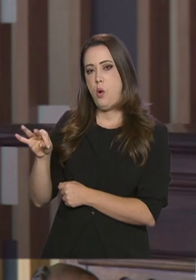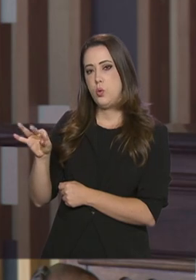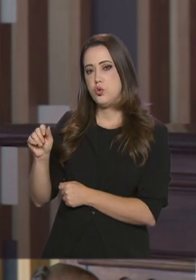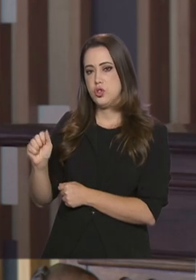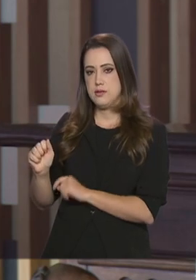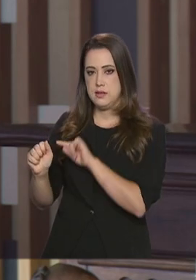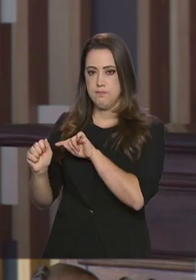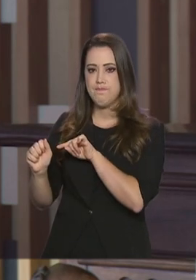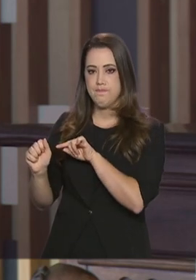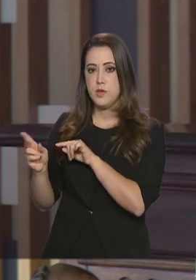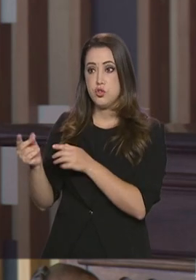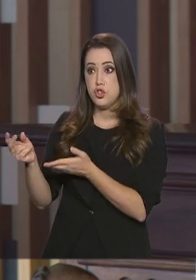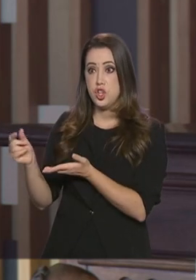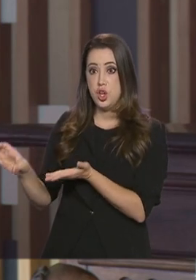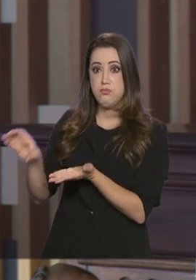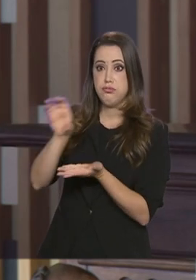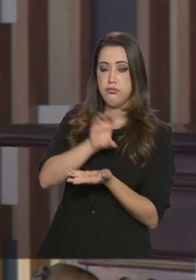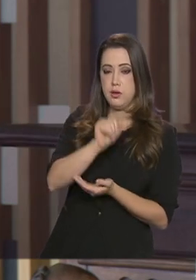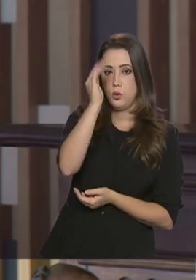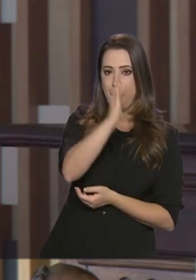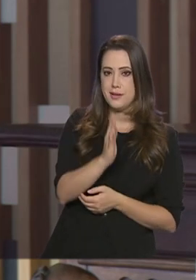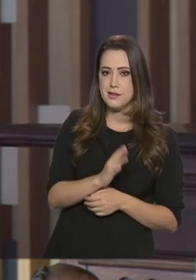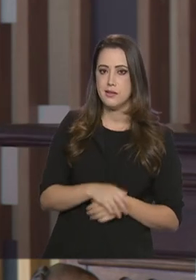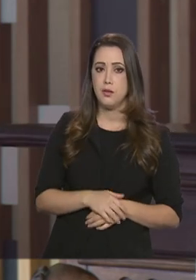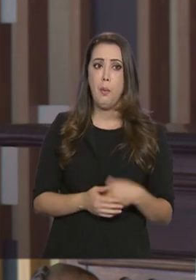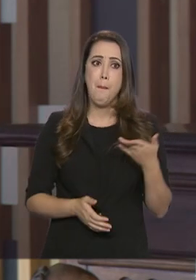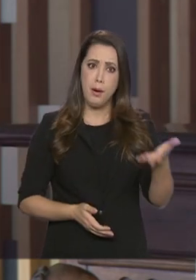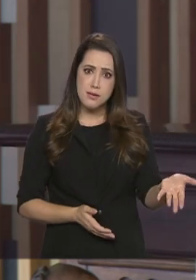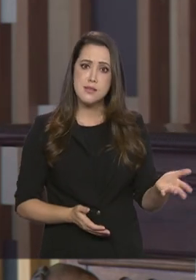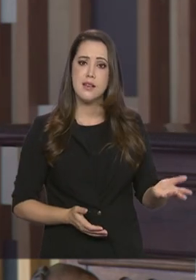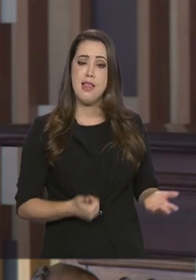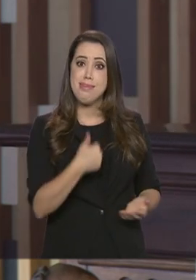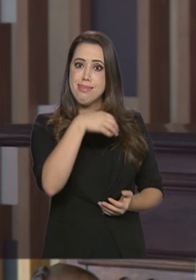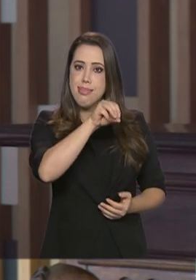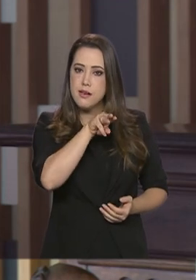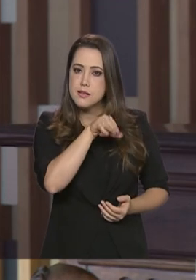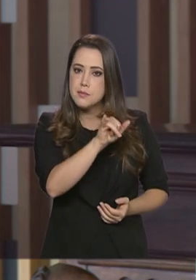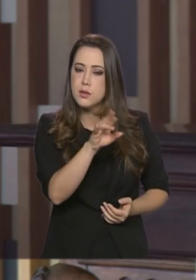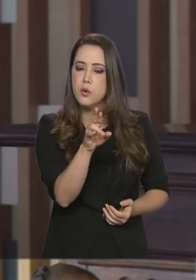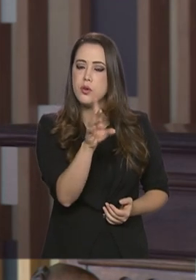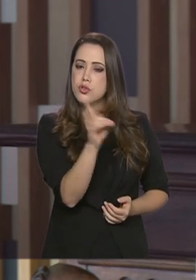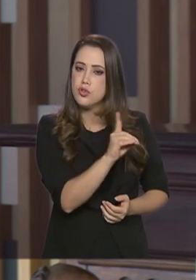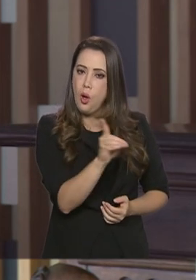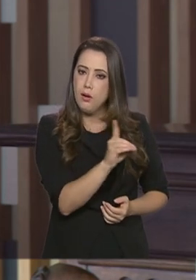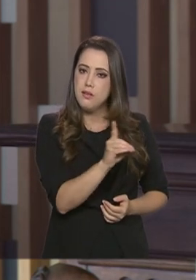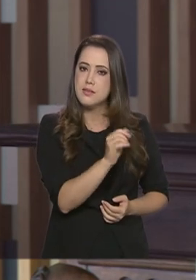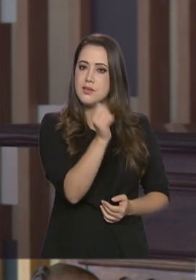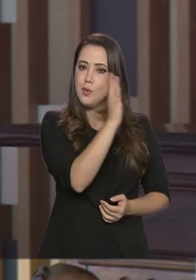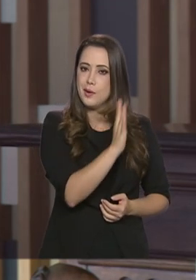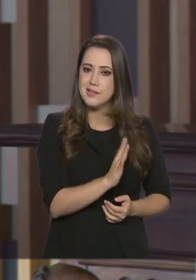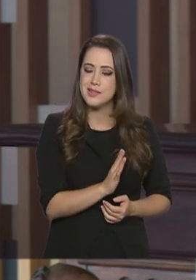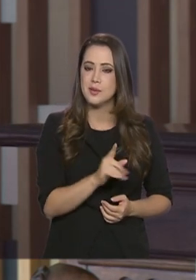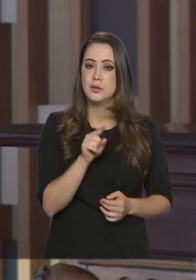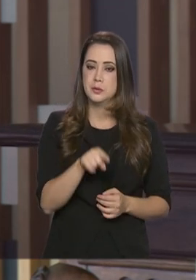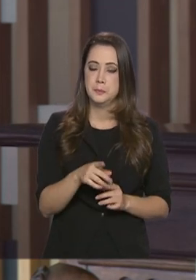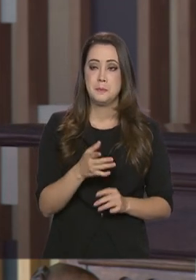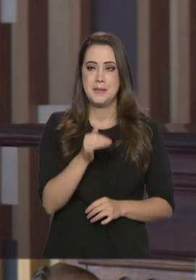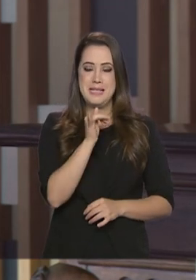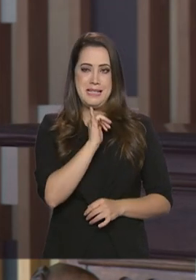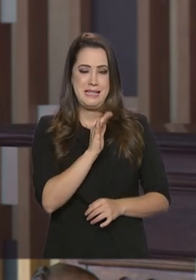pacote de investimentos de 10 bilhões de dólares da Arábia Saudita. E é interessante, quando estivemos lá em Riad, no ano passado, com o presidente,